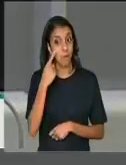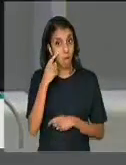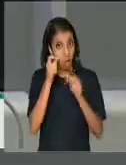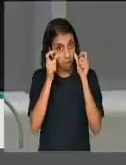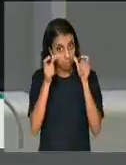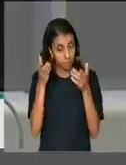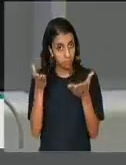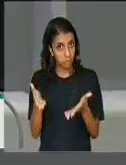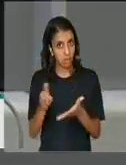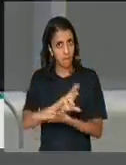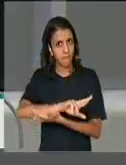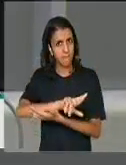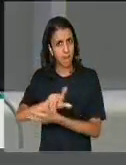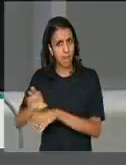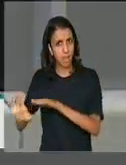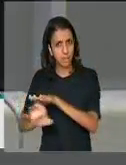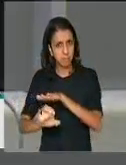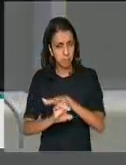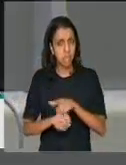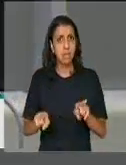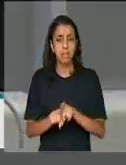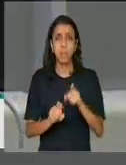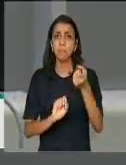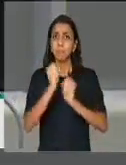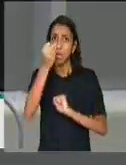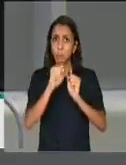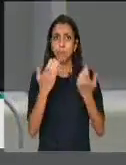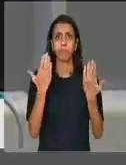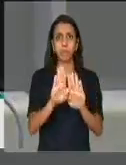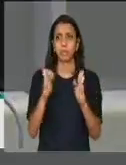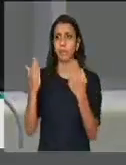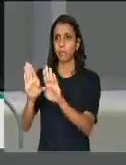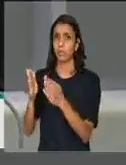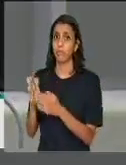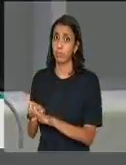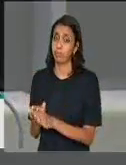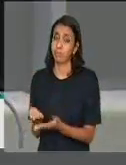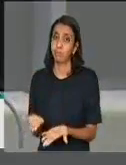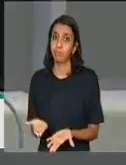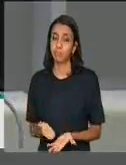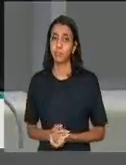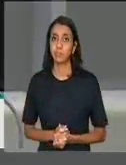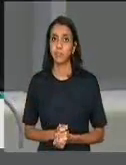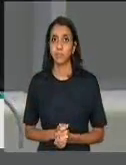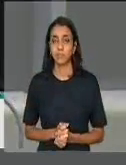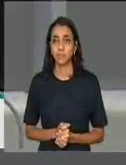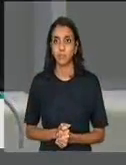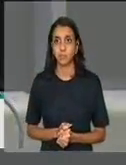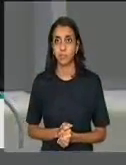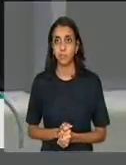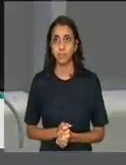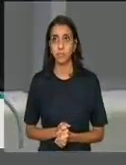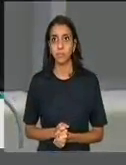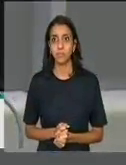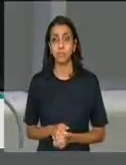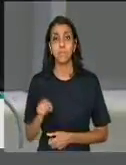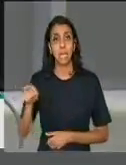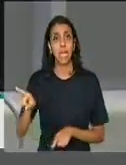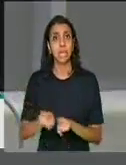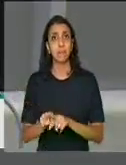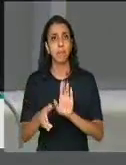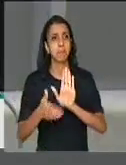as inúmeras empresas, sobretudo indústrias, que fecharam suas portas e apresentam propostas muito